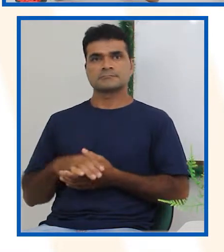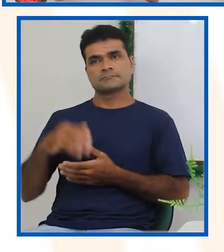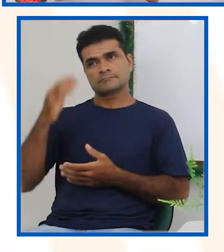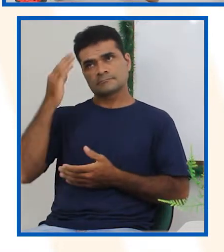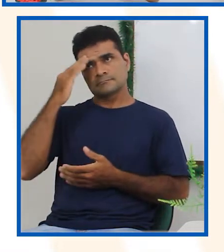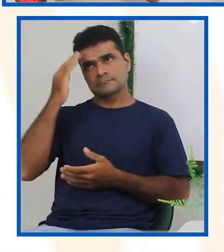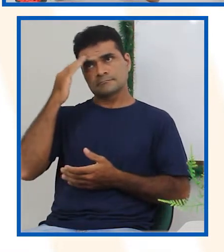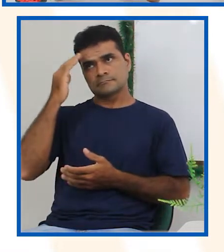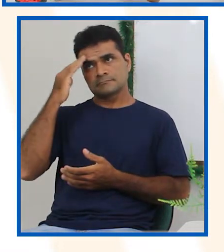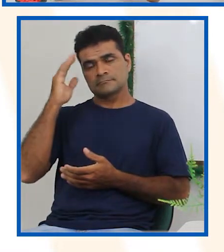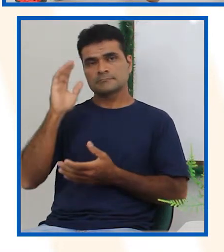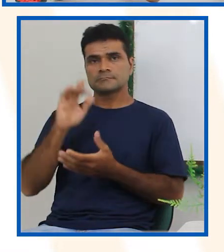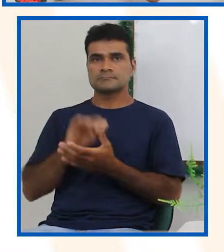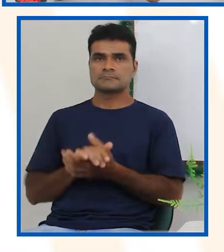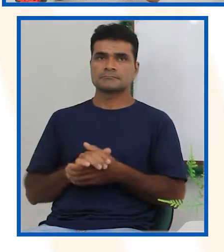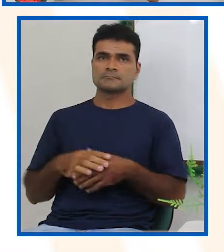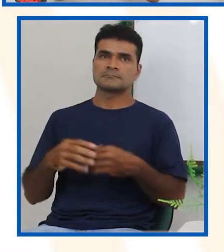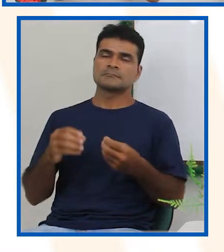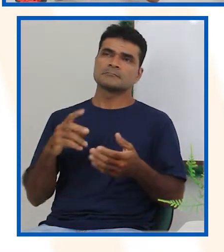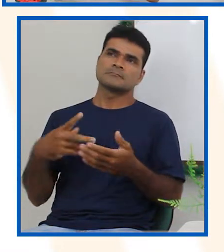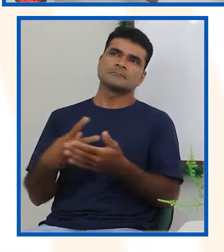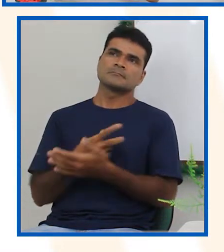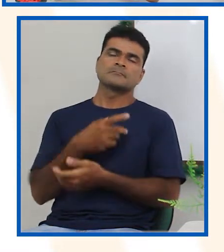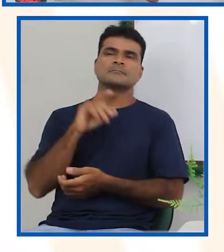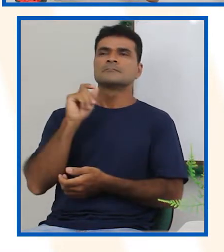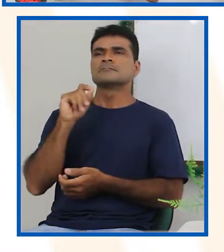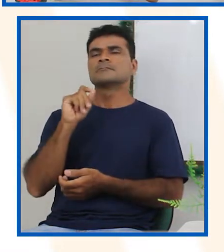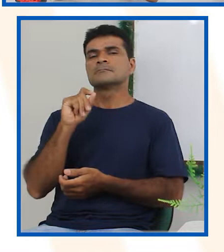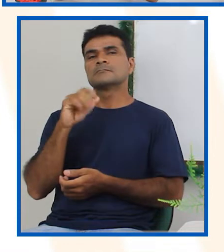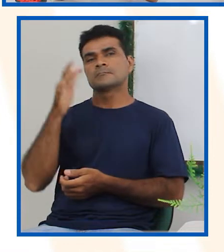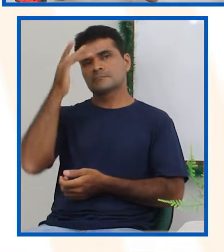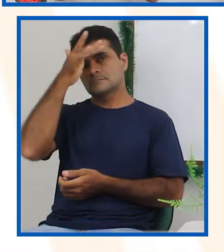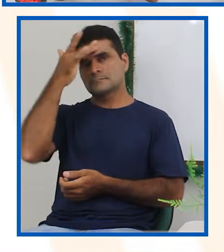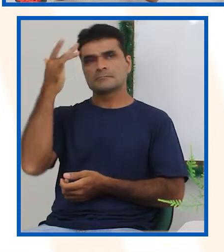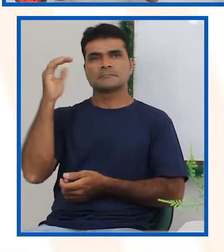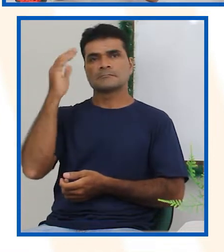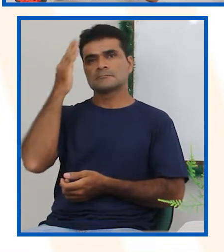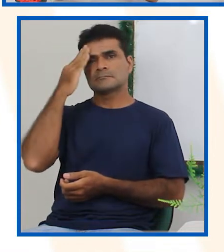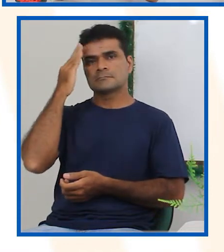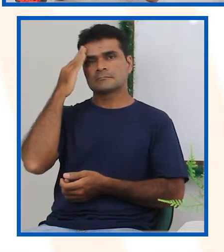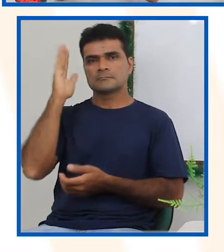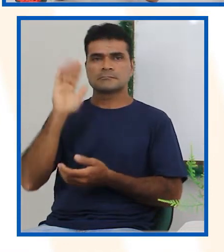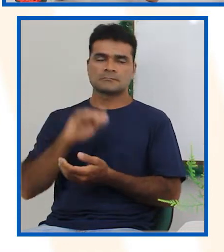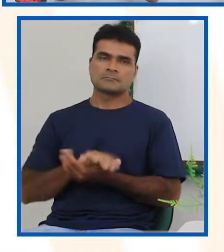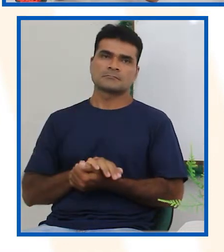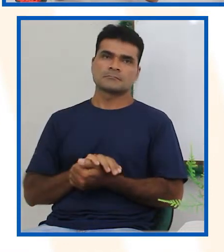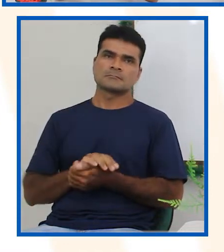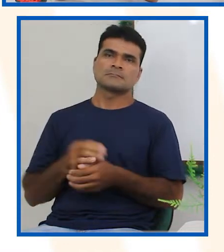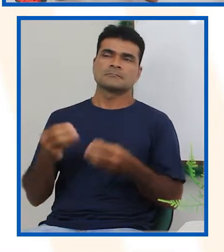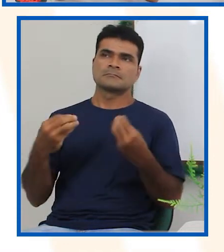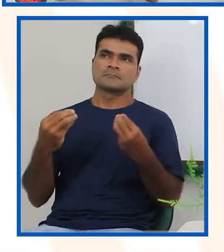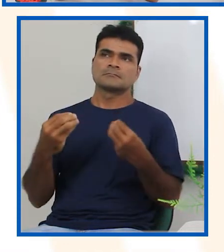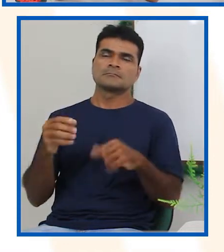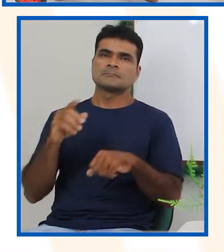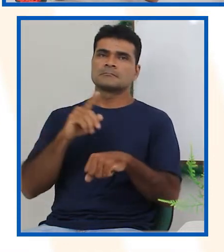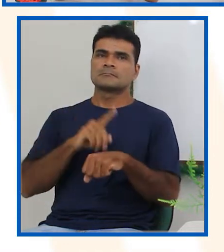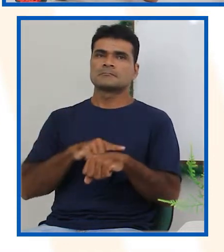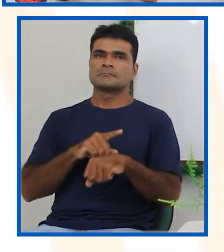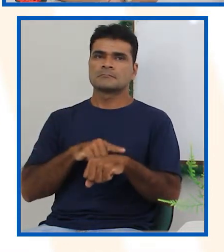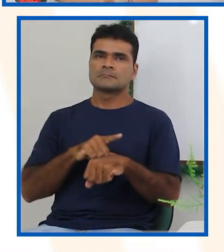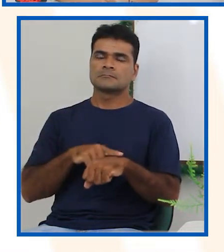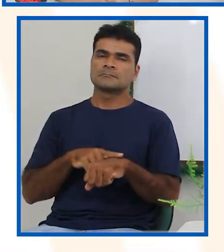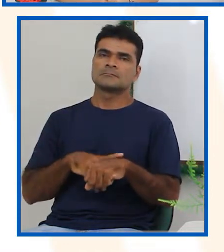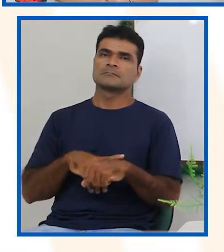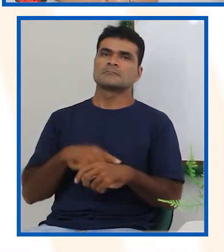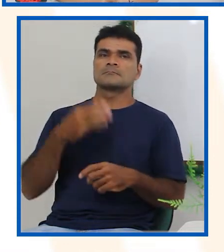possível de ser quantificado. Então, realizou pela primeira vez e viu o tempo e aí consegue